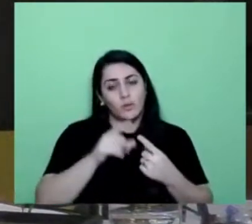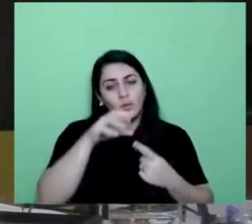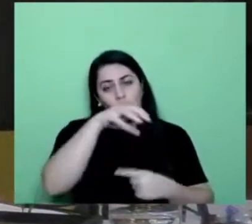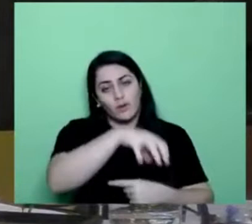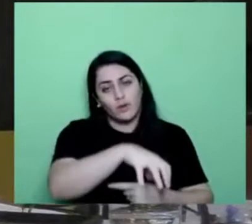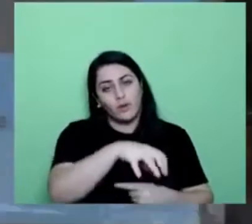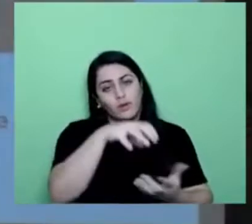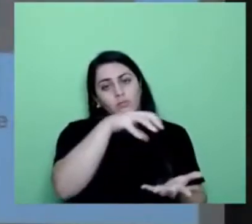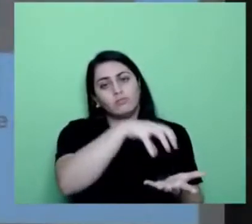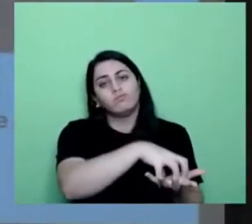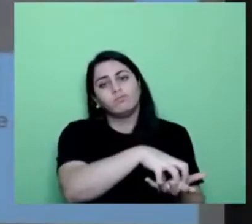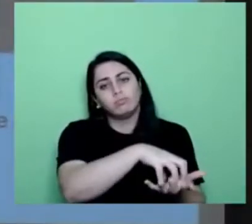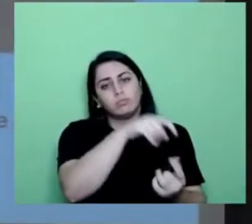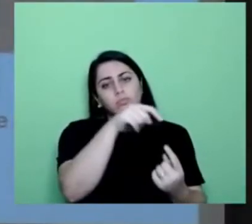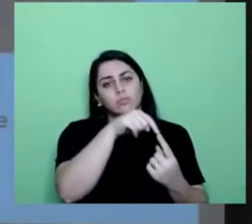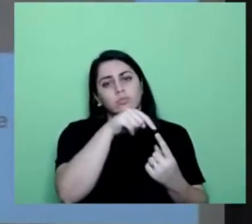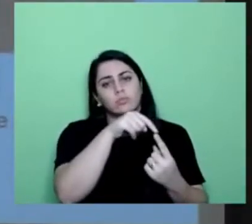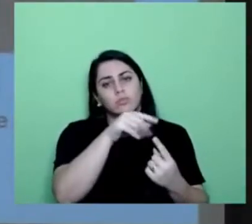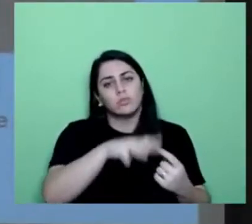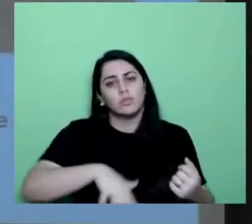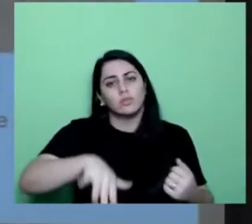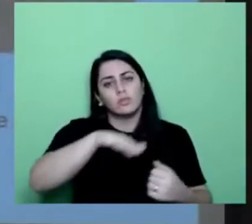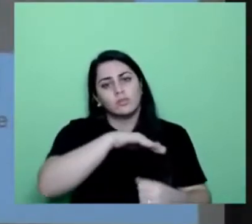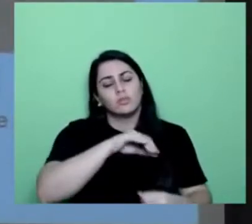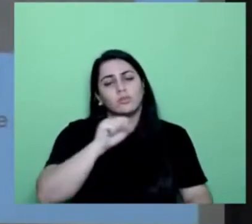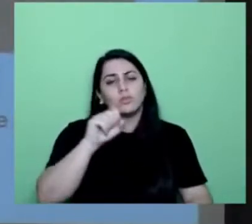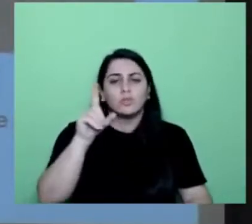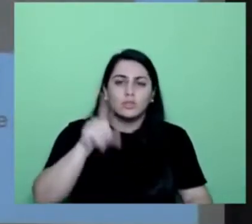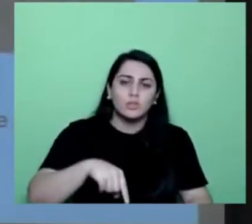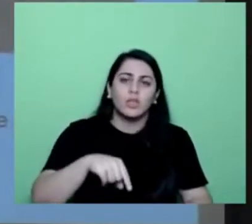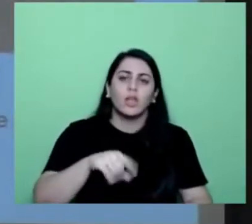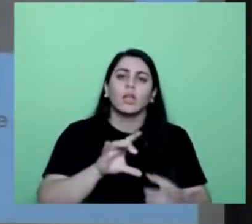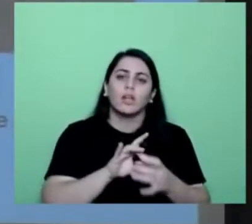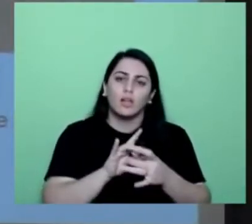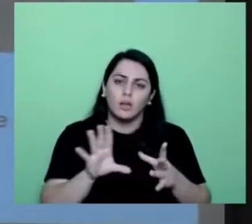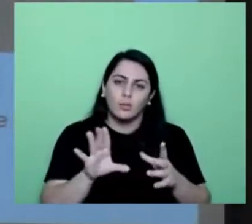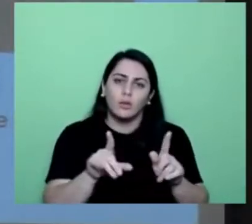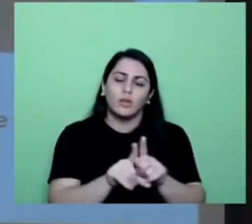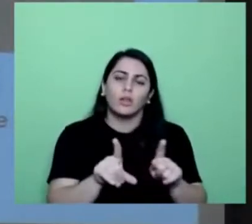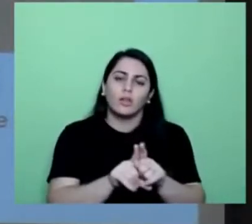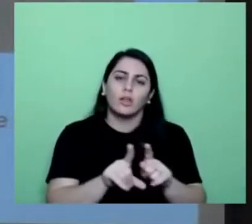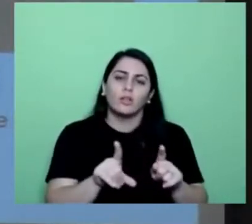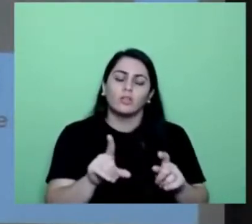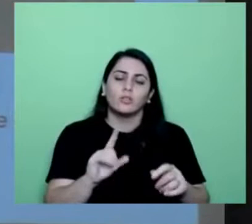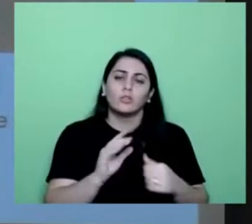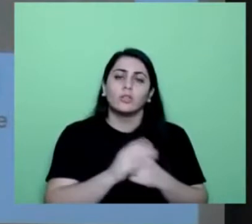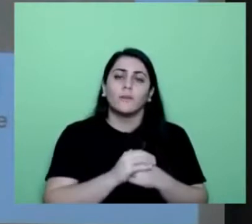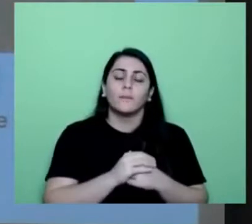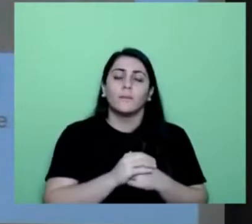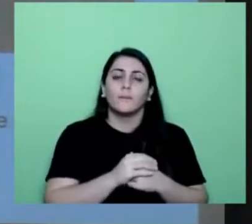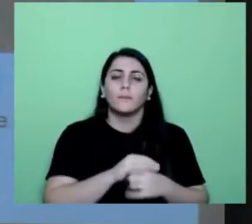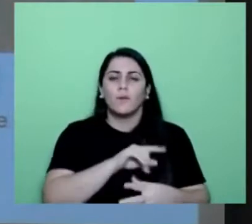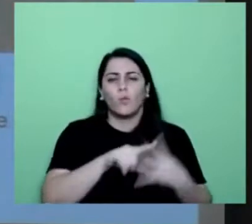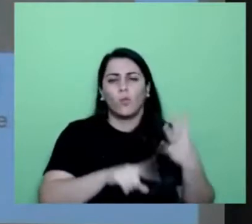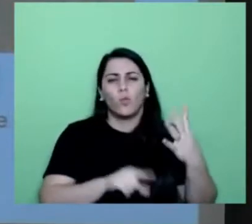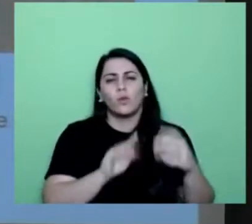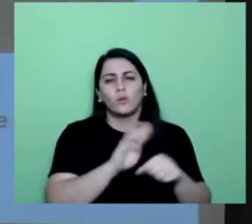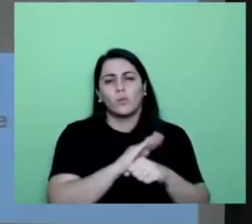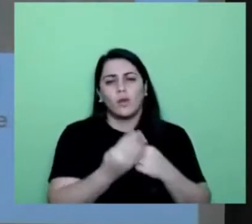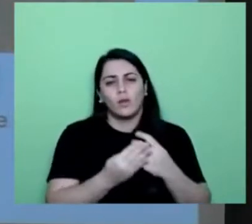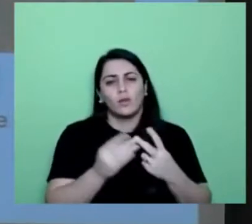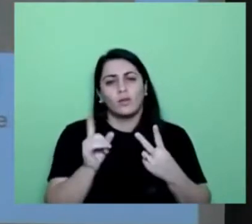e iria atender região Cé, Liberdade, Vale do Anhangbaú e Baixada do Glicério. O segundo núcleo, República e Consolação.